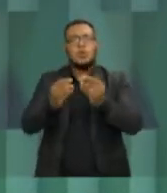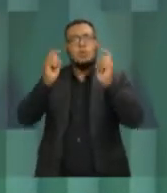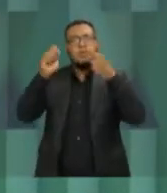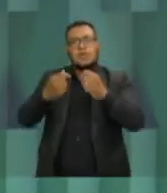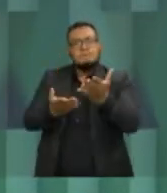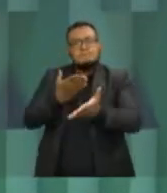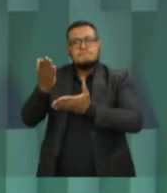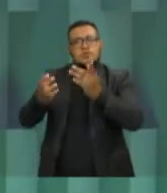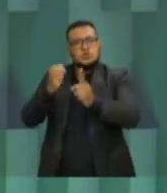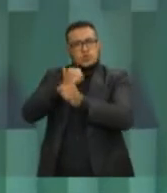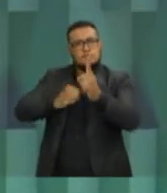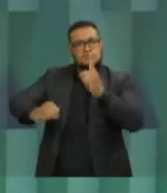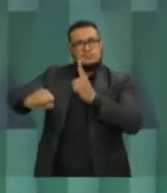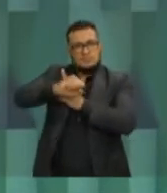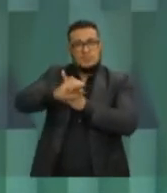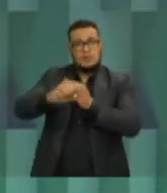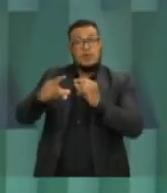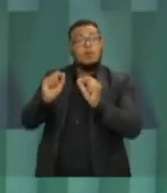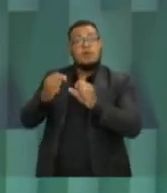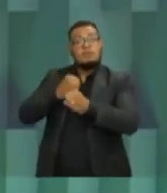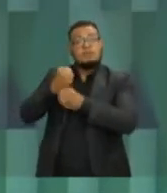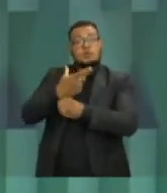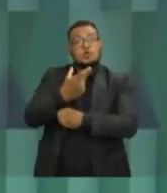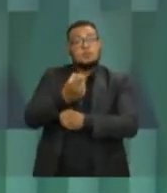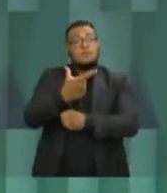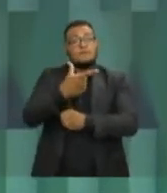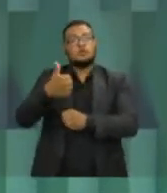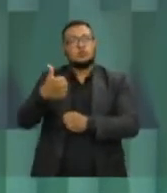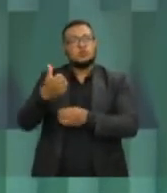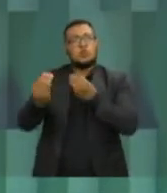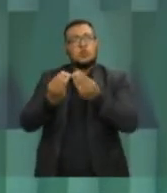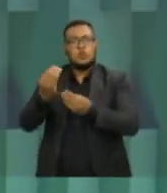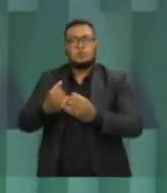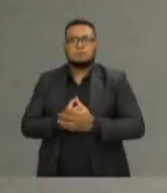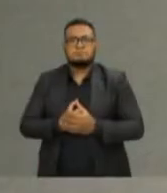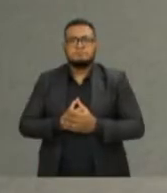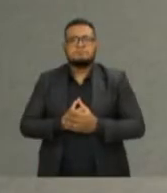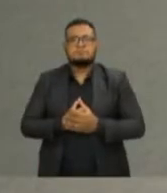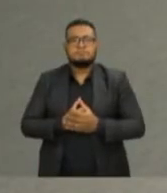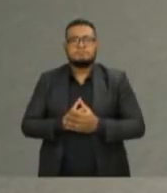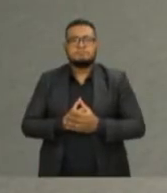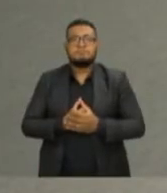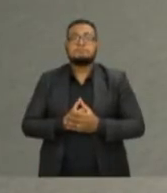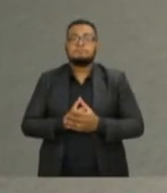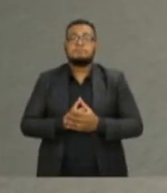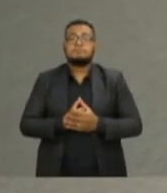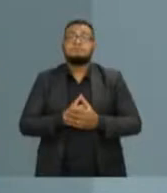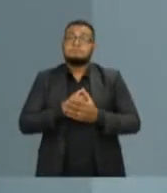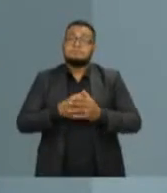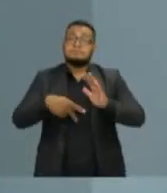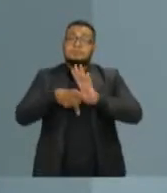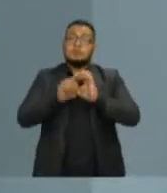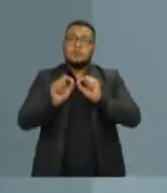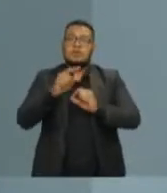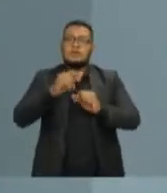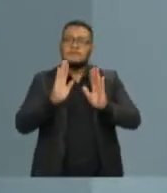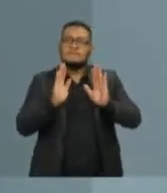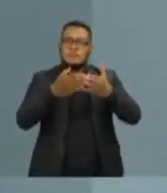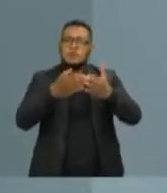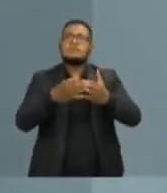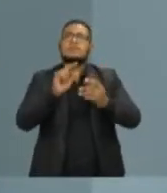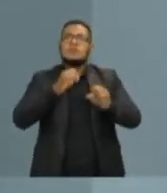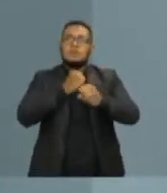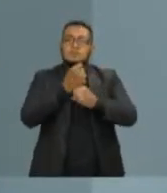para a vitória a partir de 2021? Para construir justiça social para a vitória a partir de